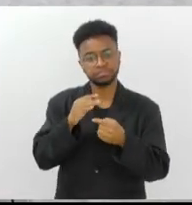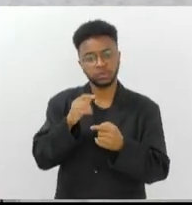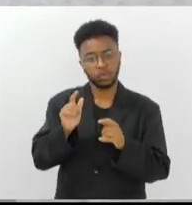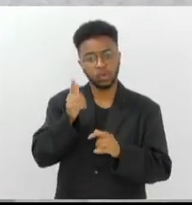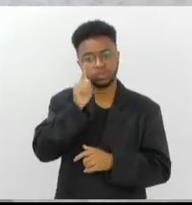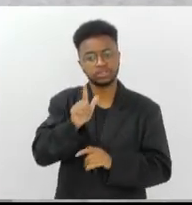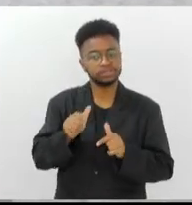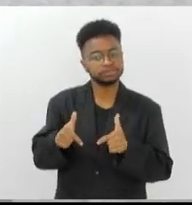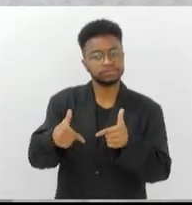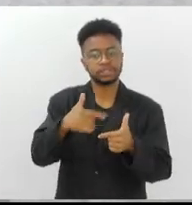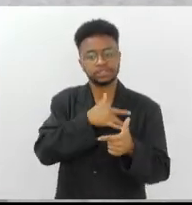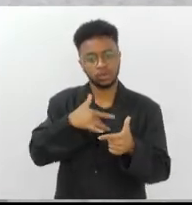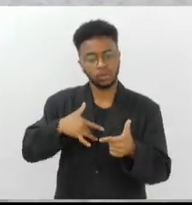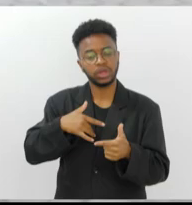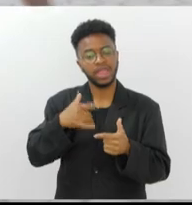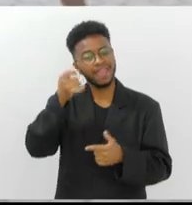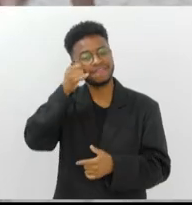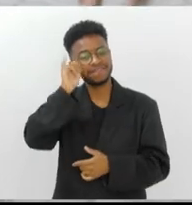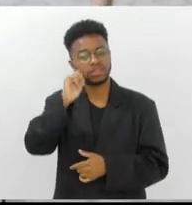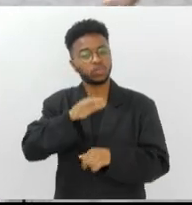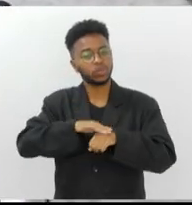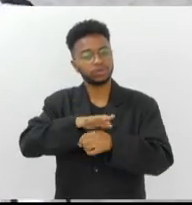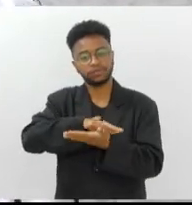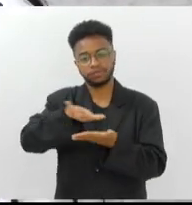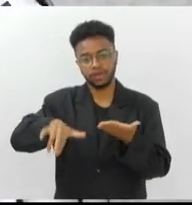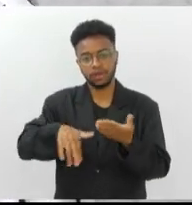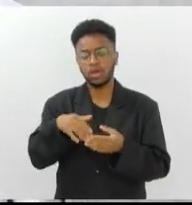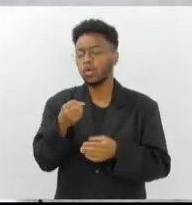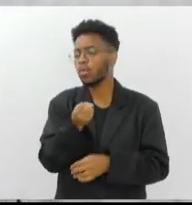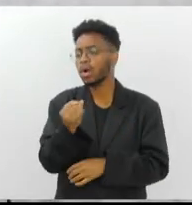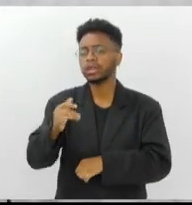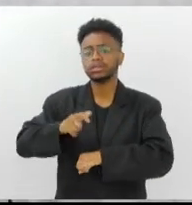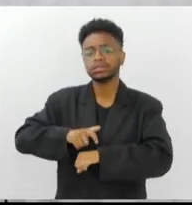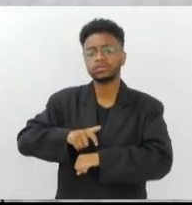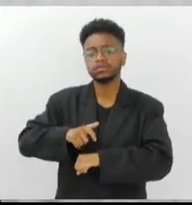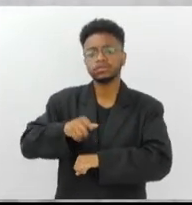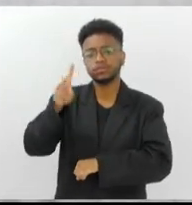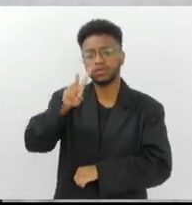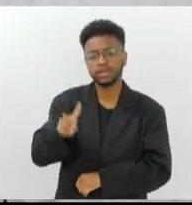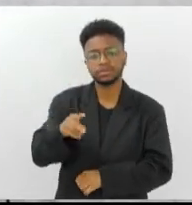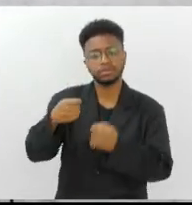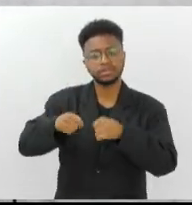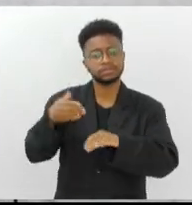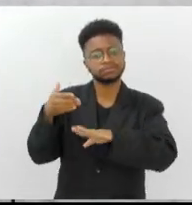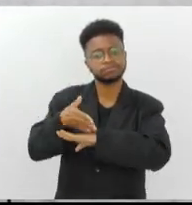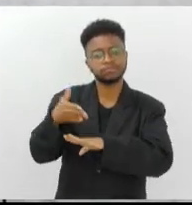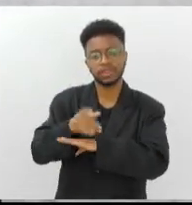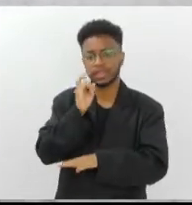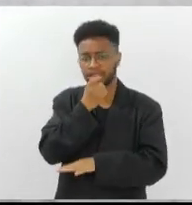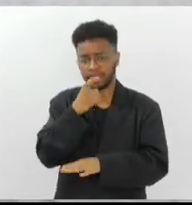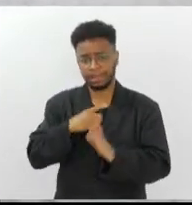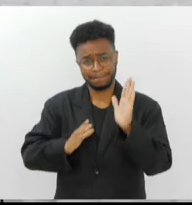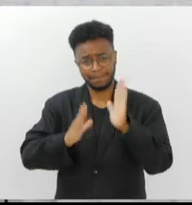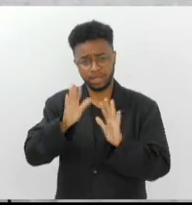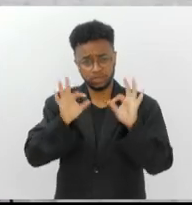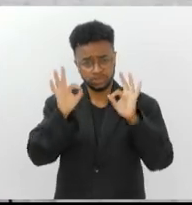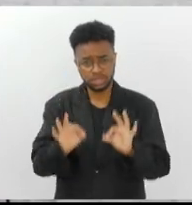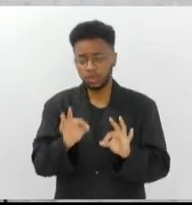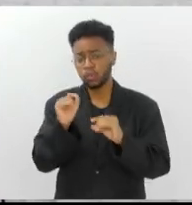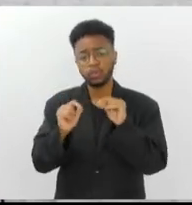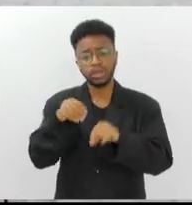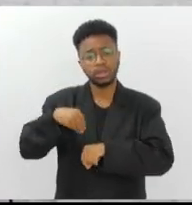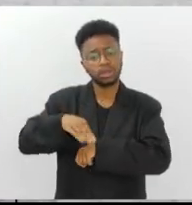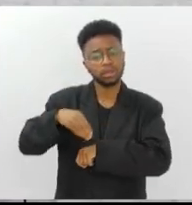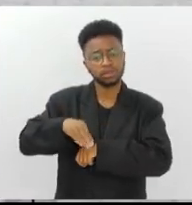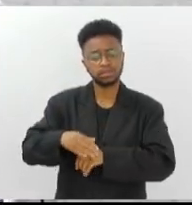vários tipos de doenças bucais. Quantas vezes por ano é necessário ir ao dentista? Tem algum período específico? O que é recomendado?